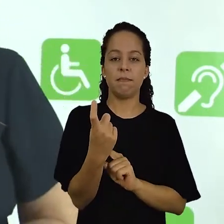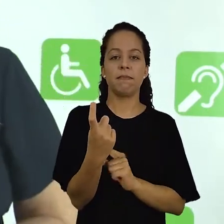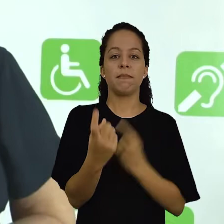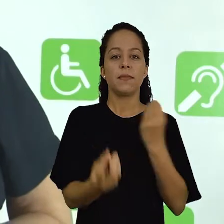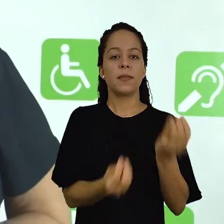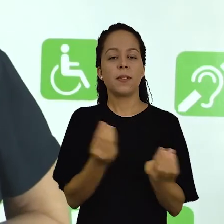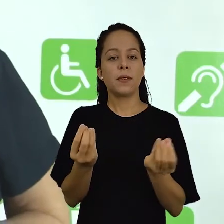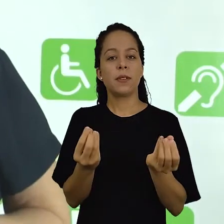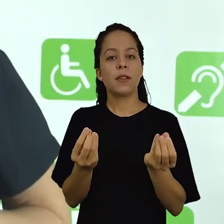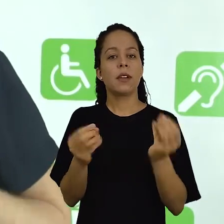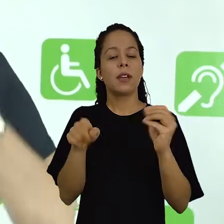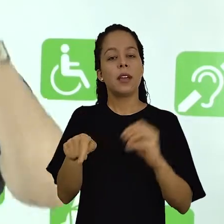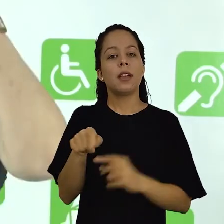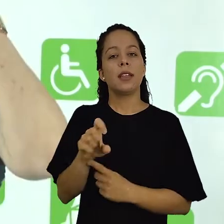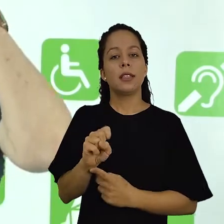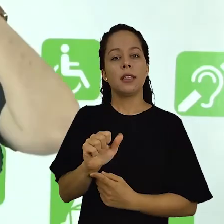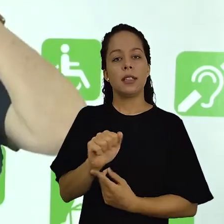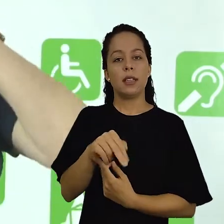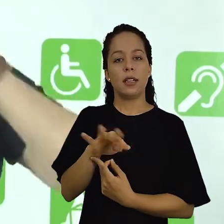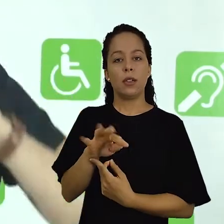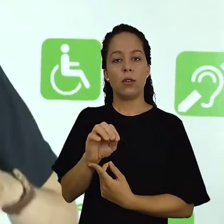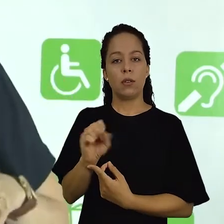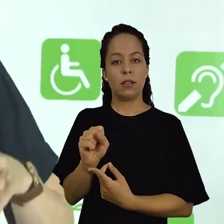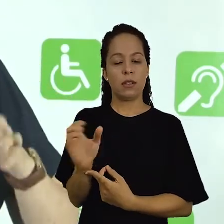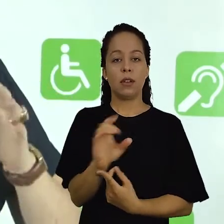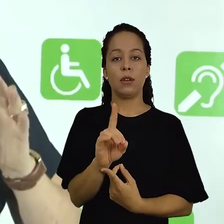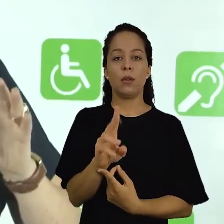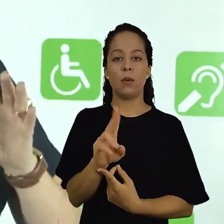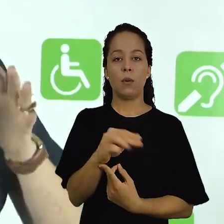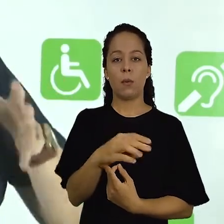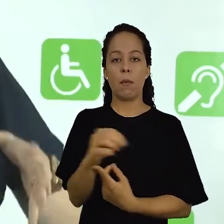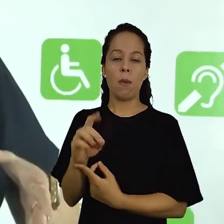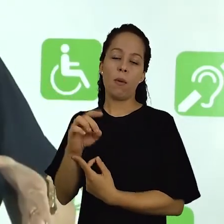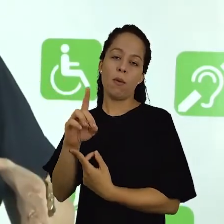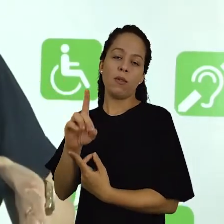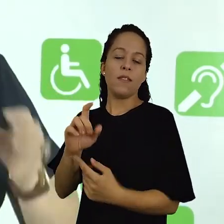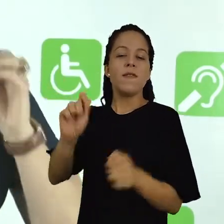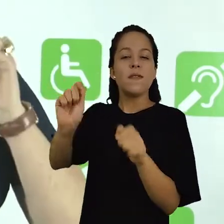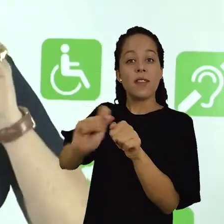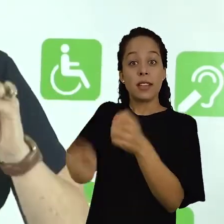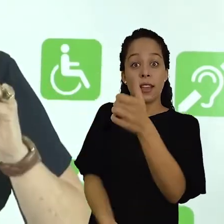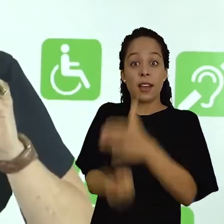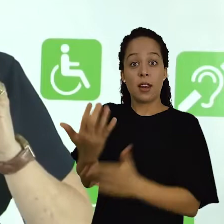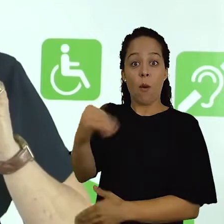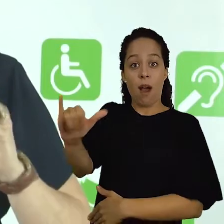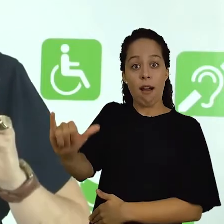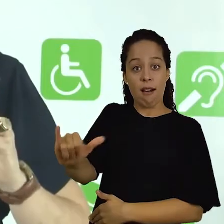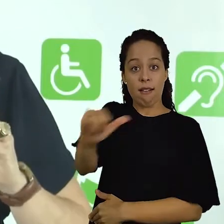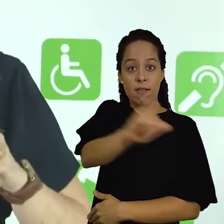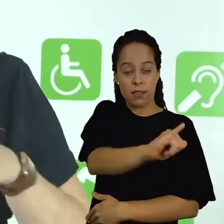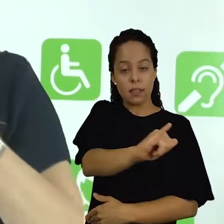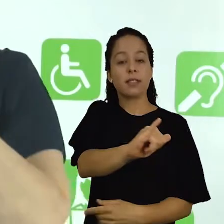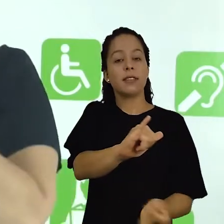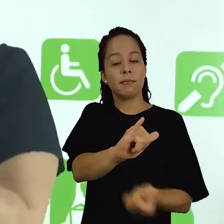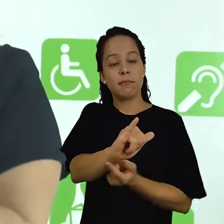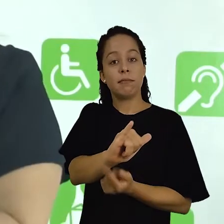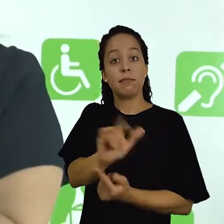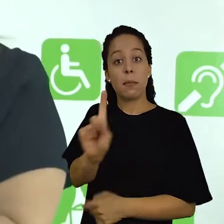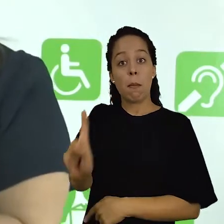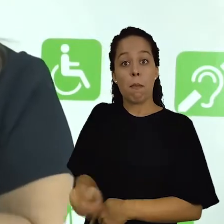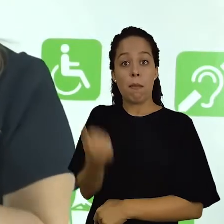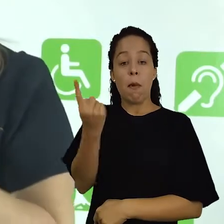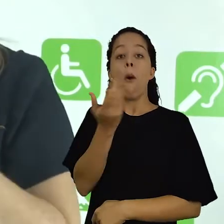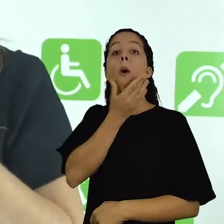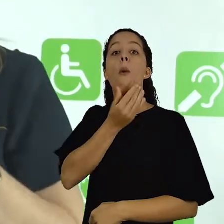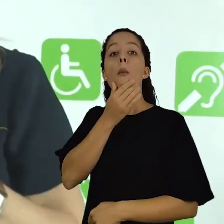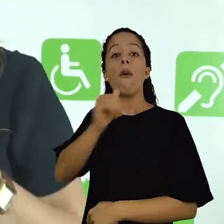Um fato interessante nós temos em relação a Santos Dumont, que foi o nosso pai